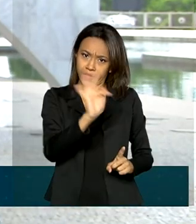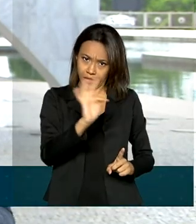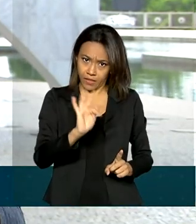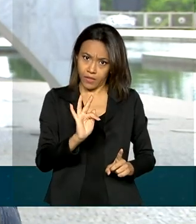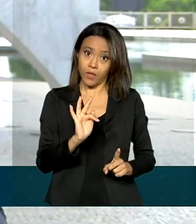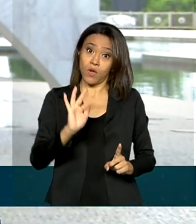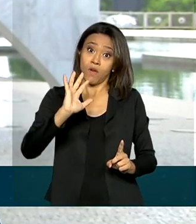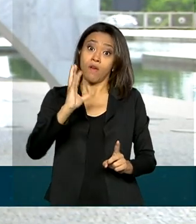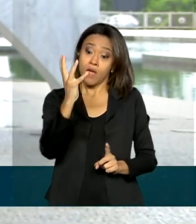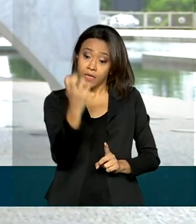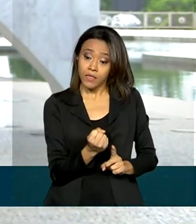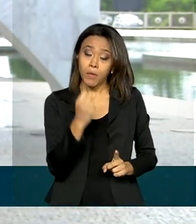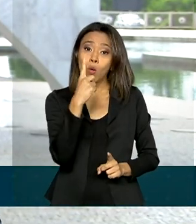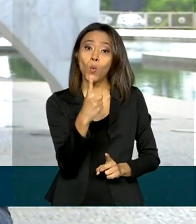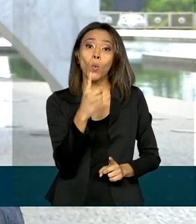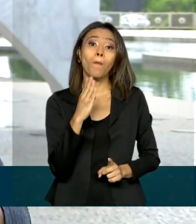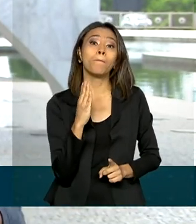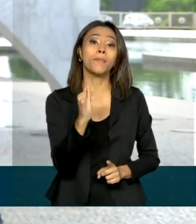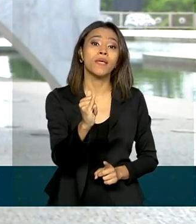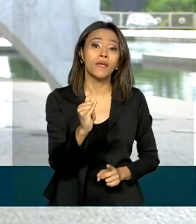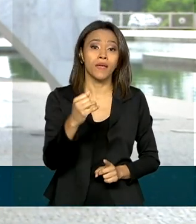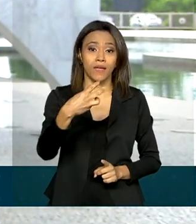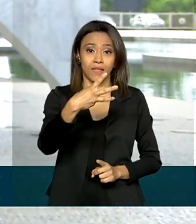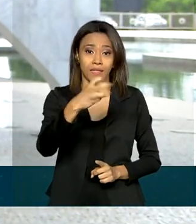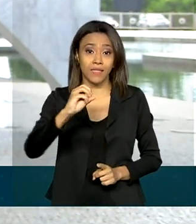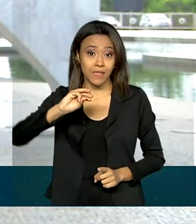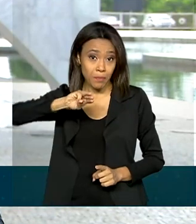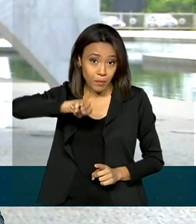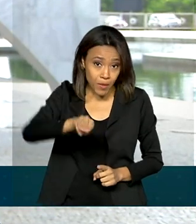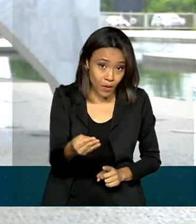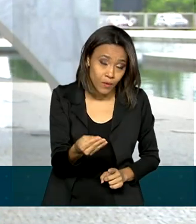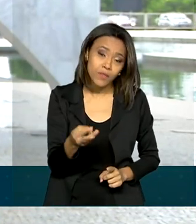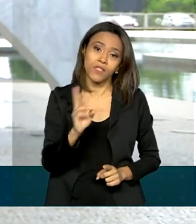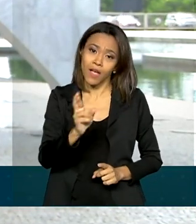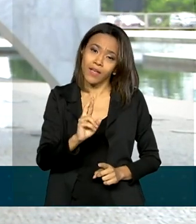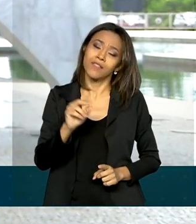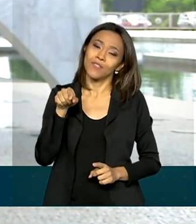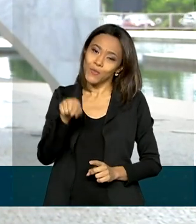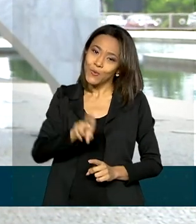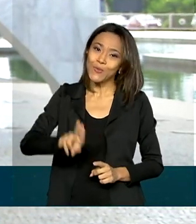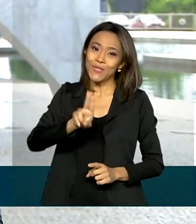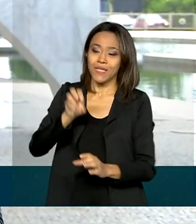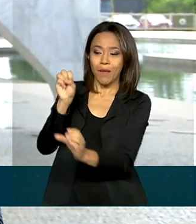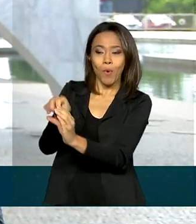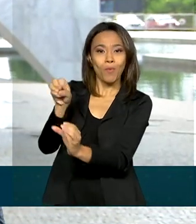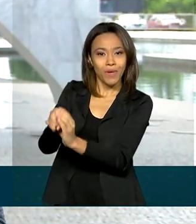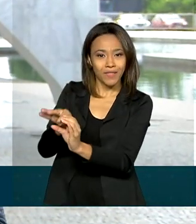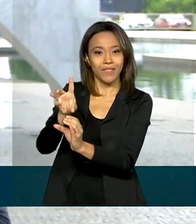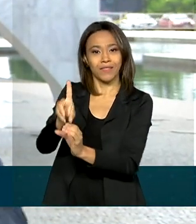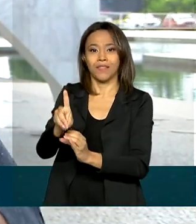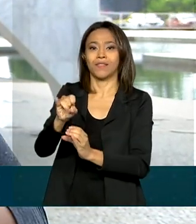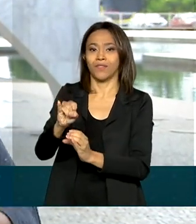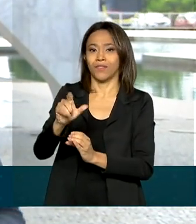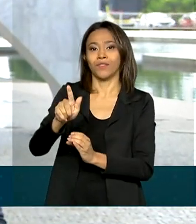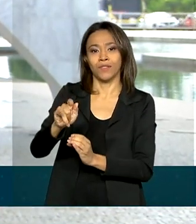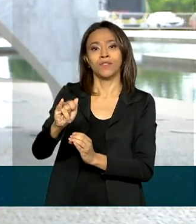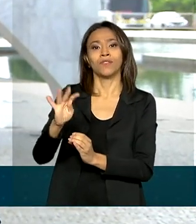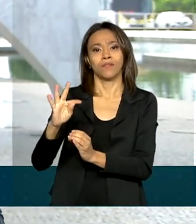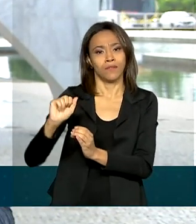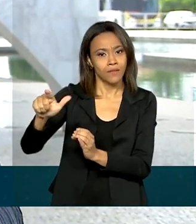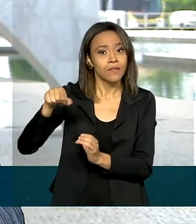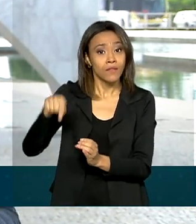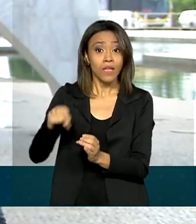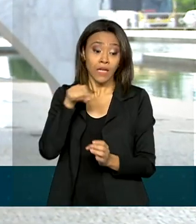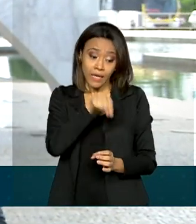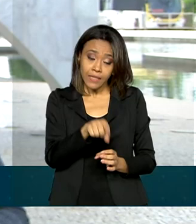receber juntos 1 bilhão e 300 milhões de reais por meio da poupança social digital. Lembrando que esse dinheiro ele pode